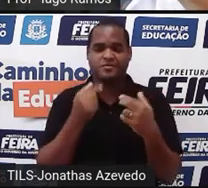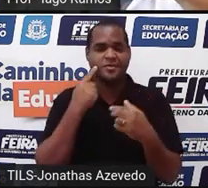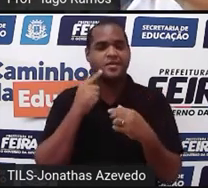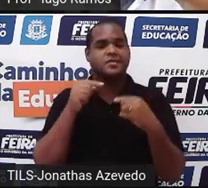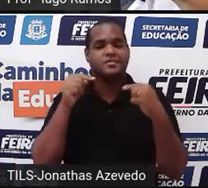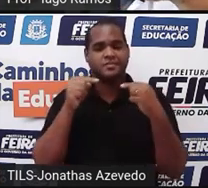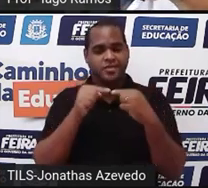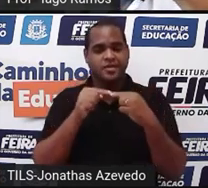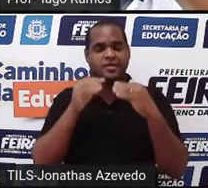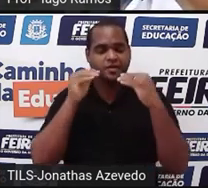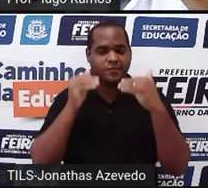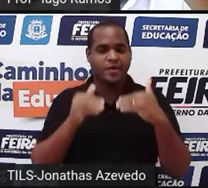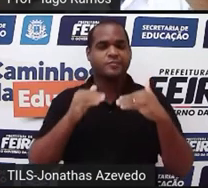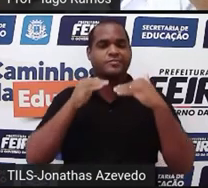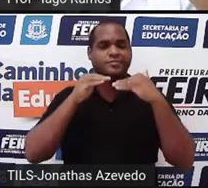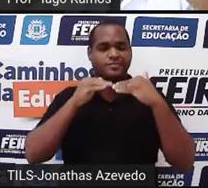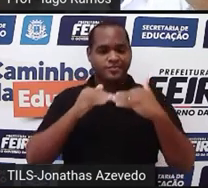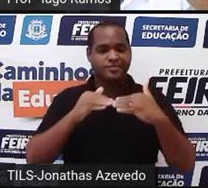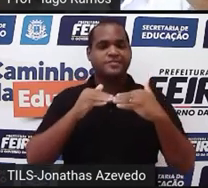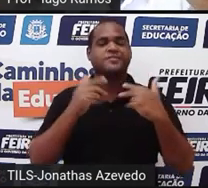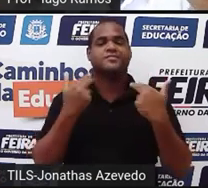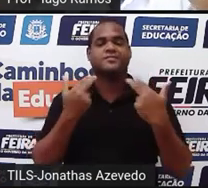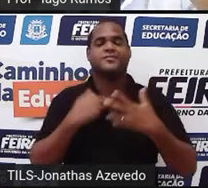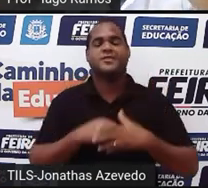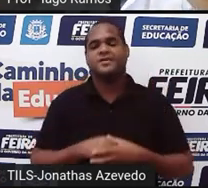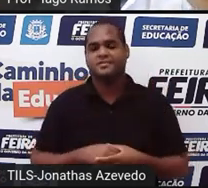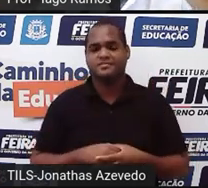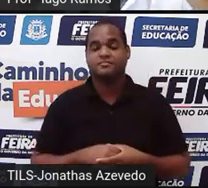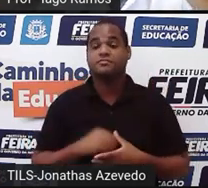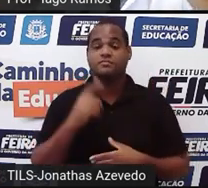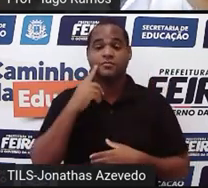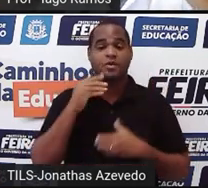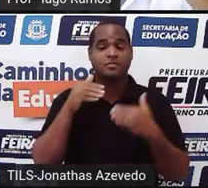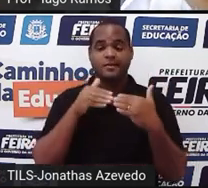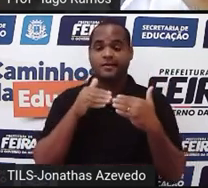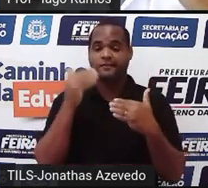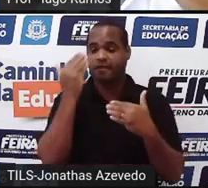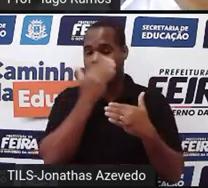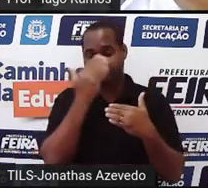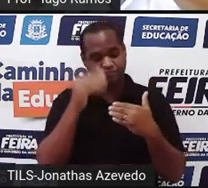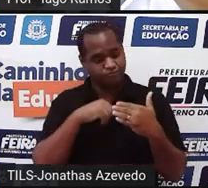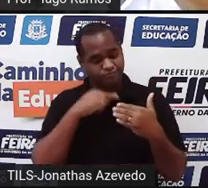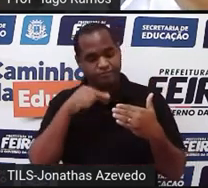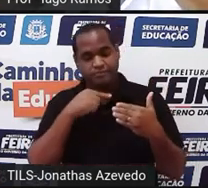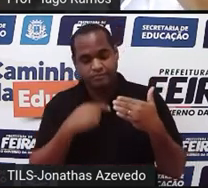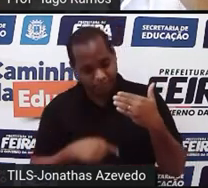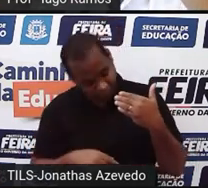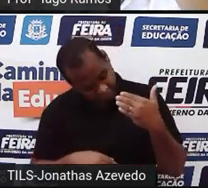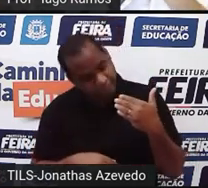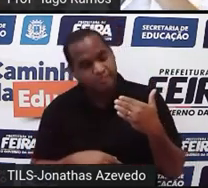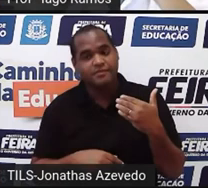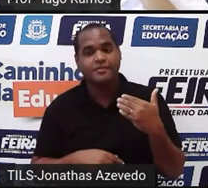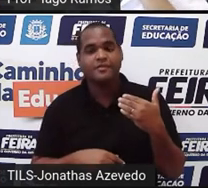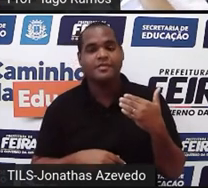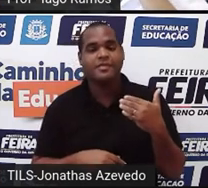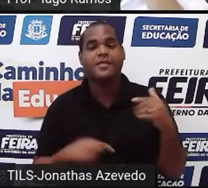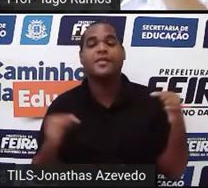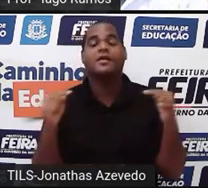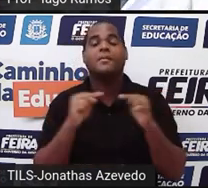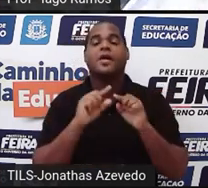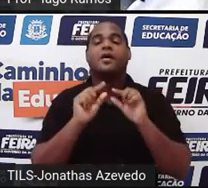uma por cima da outra. A de baixo você não consegue ver. E isso